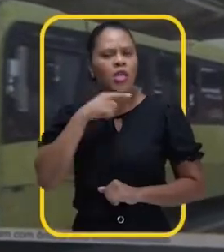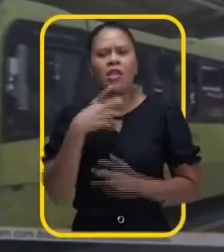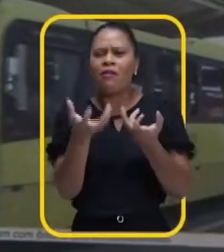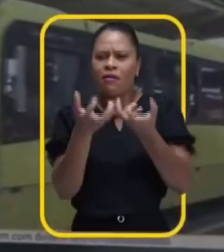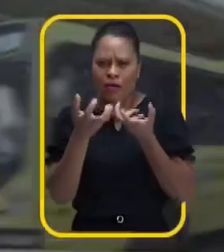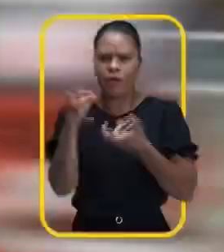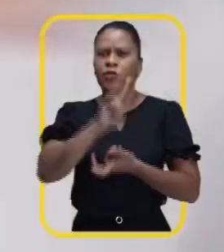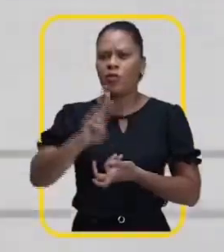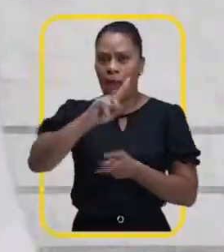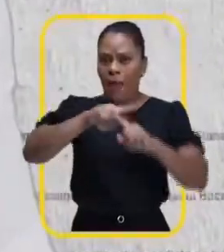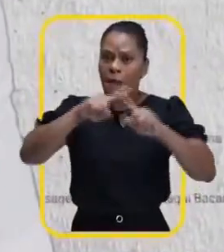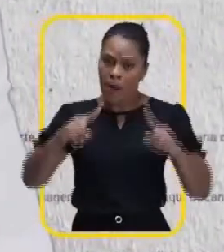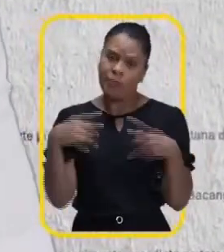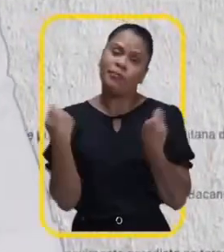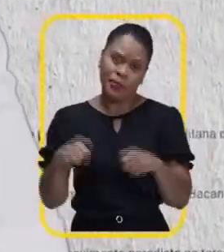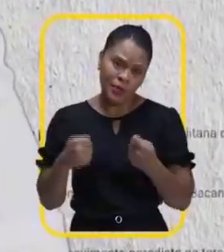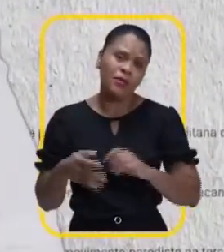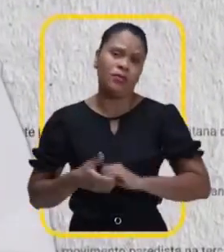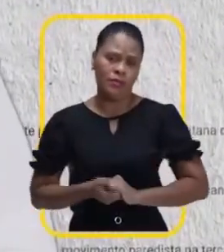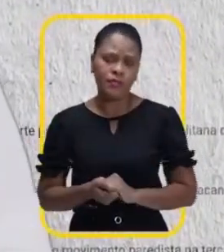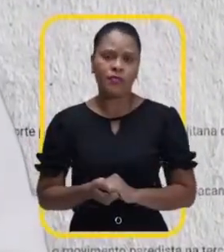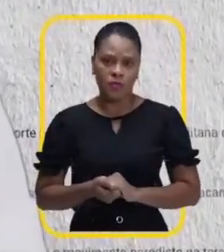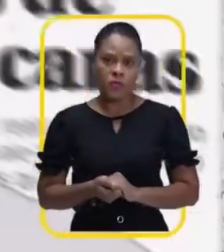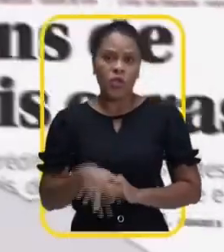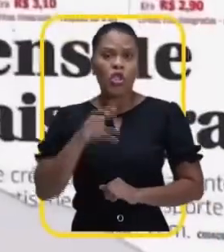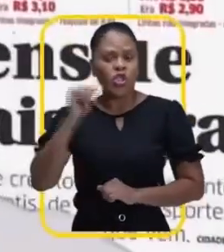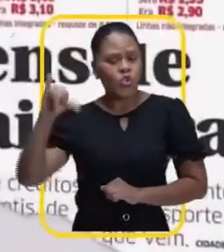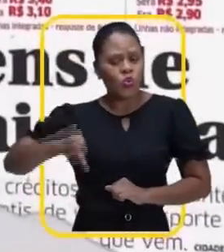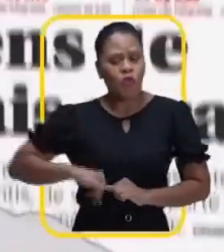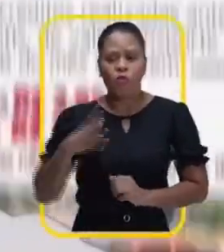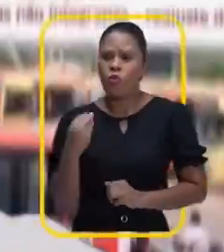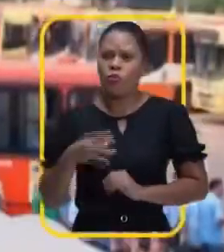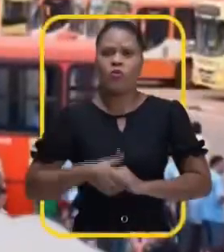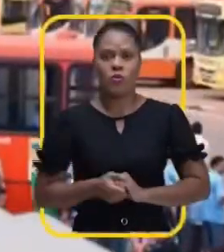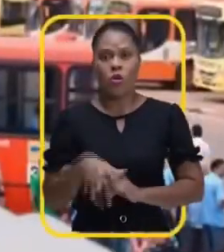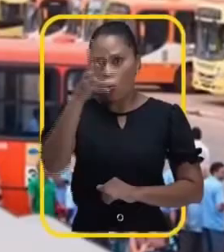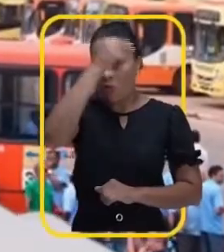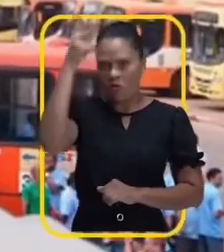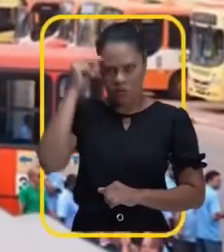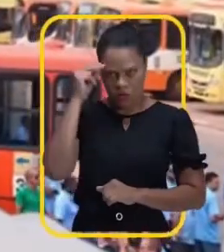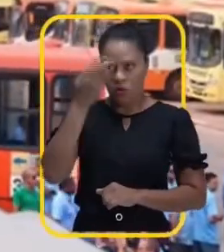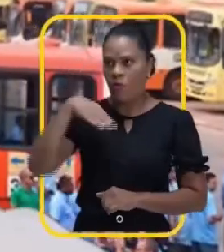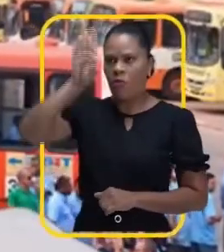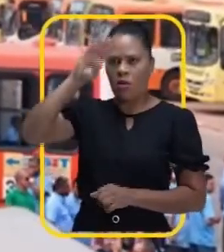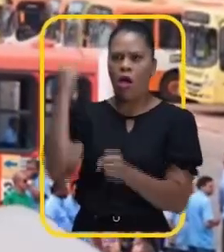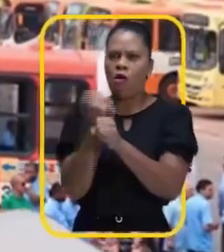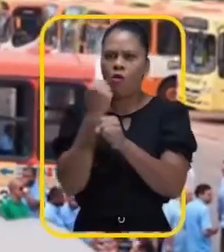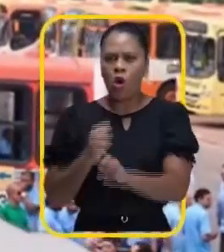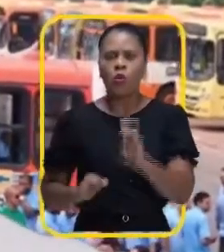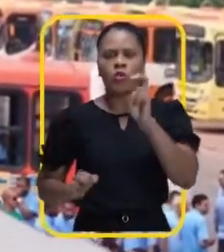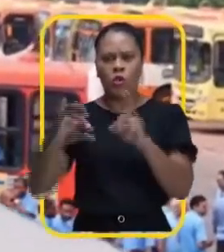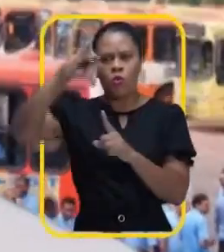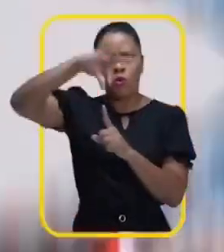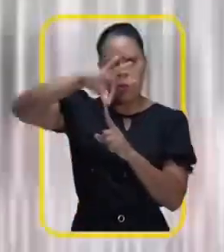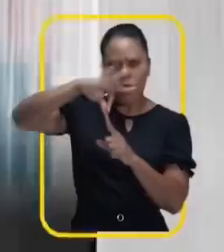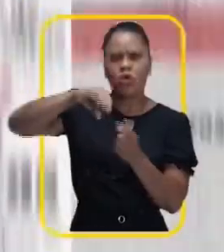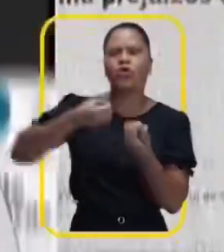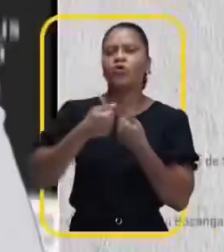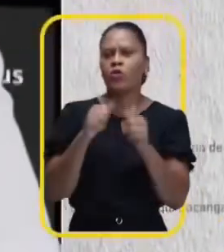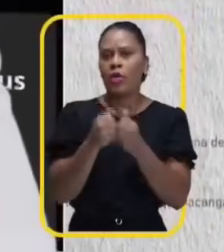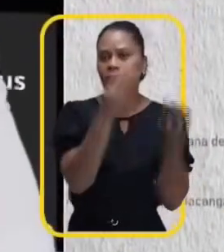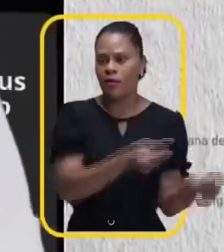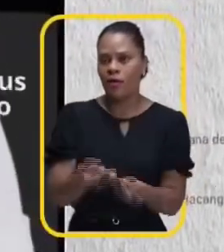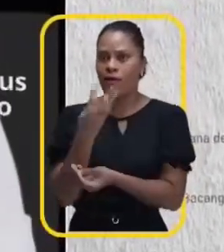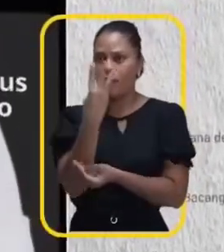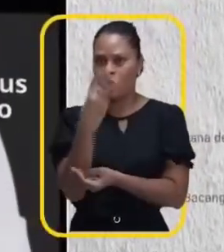Ninguém utiliza porque quer, mas utiliza por necessidade. E sofre com isso. O prefeito prometeu reformar os cinco terminais e